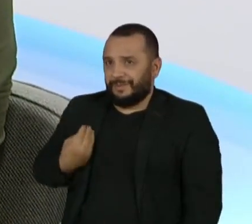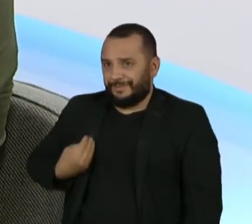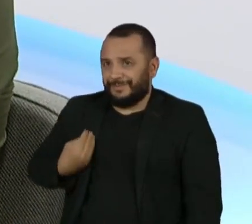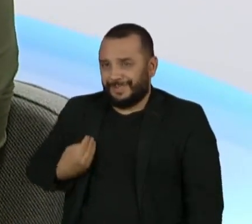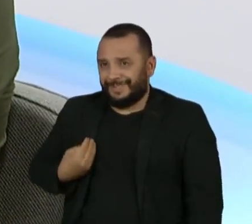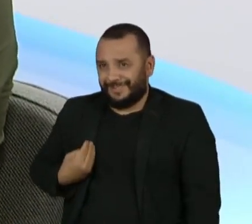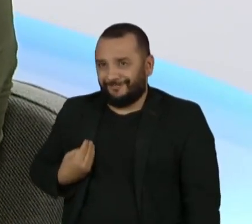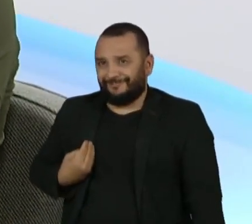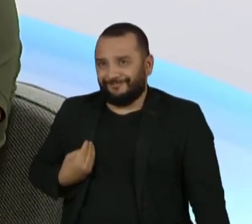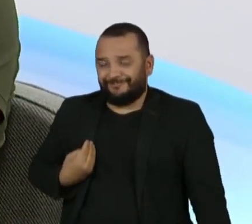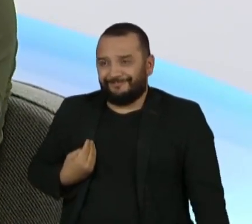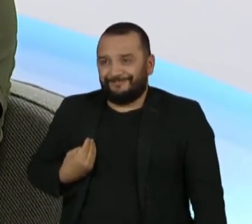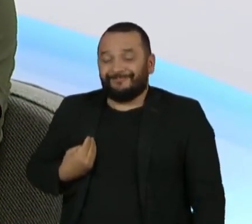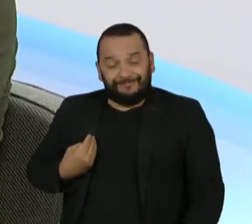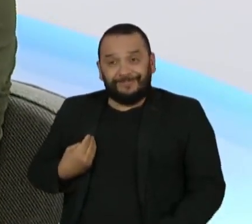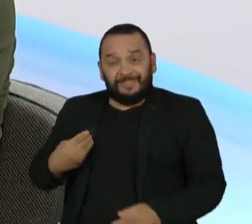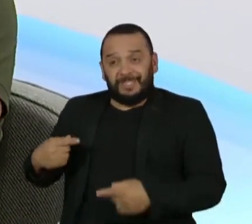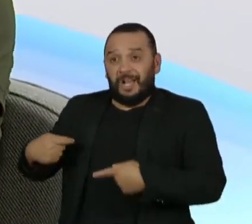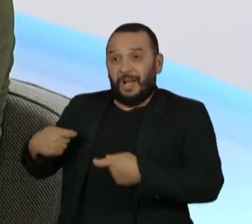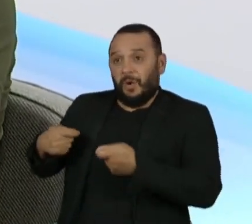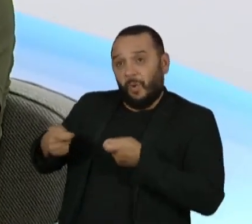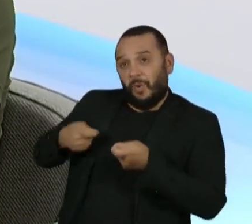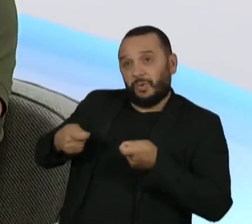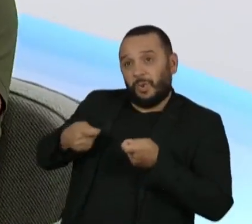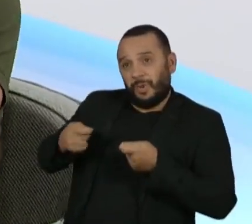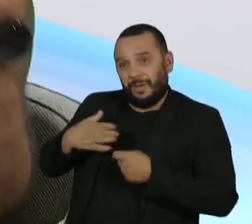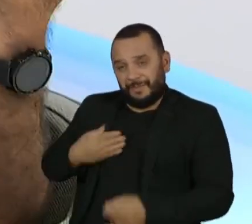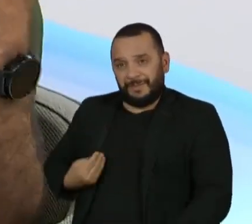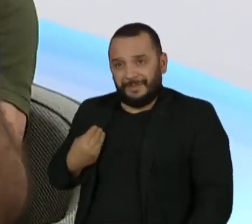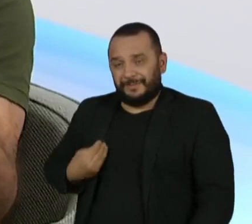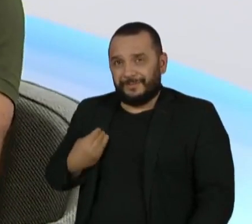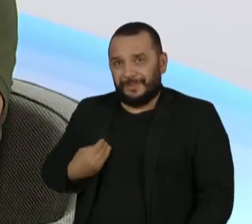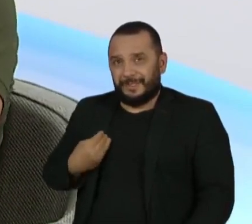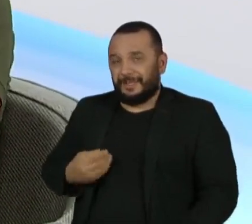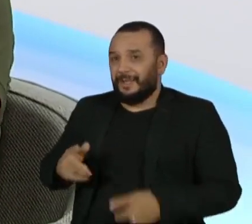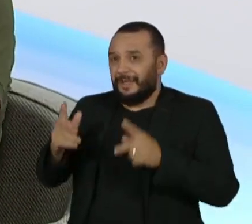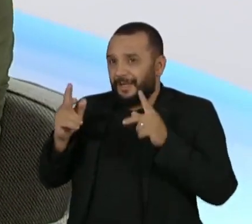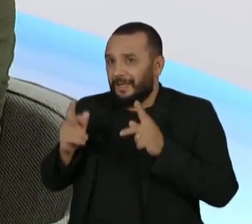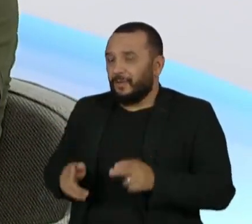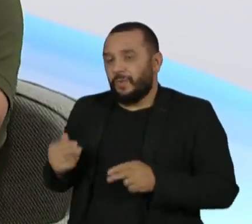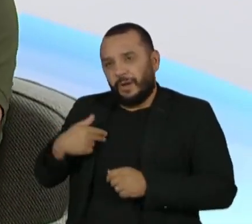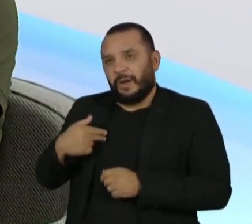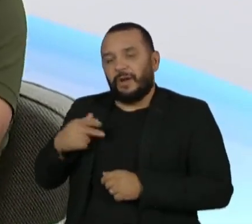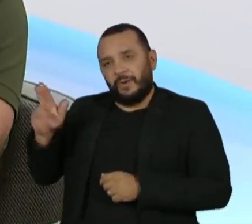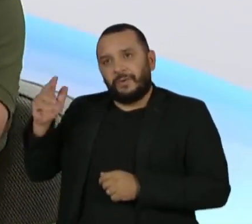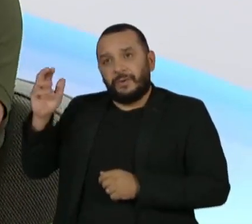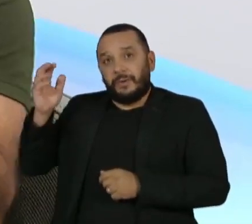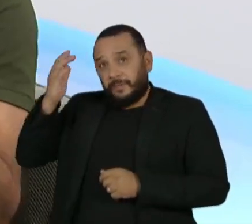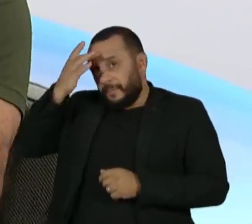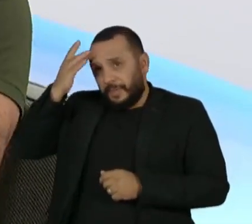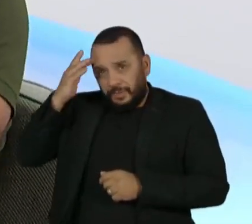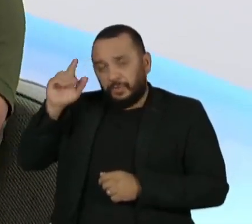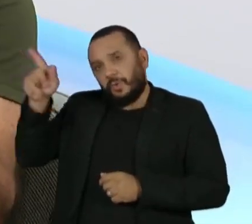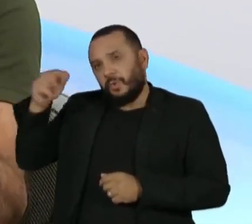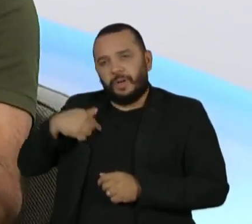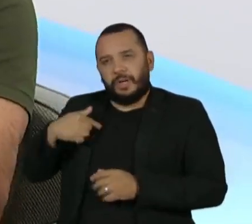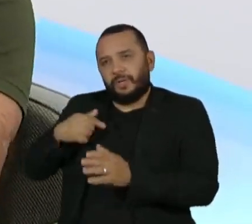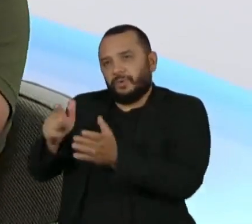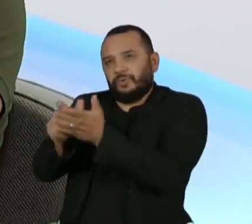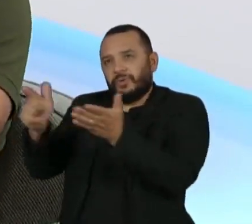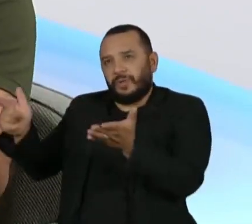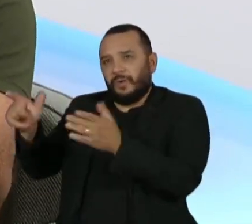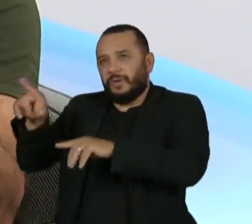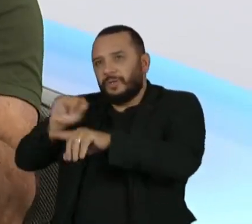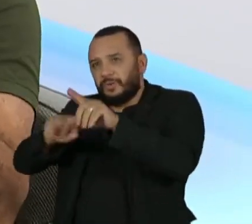que ela passou a fazer isso, ela está agindo como o mesmo editor do antigo jornal que escolhia que notícia eu leio ou não